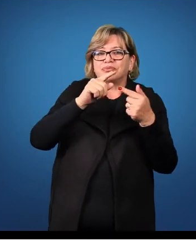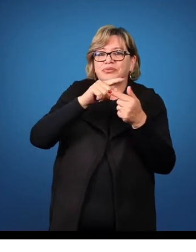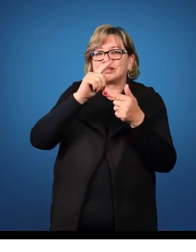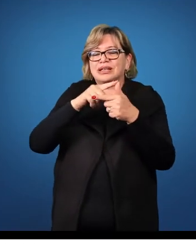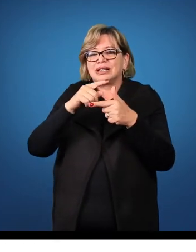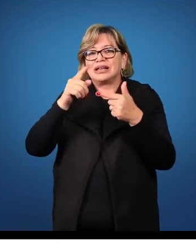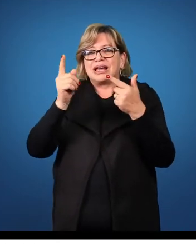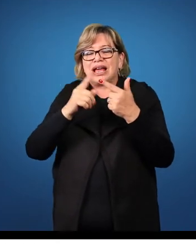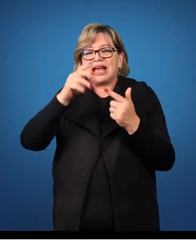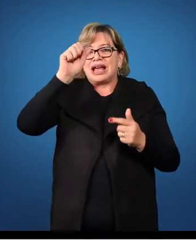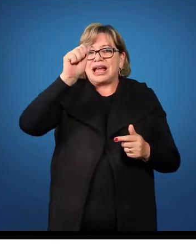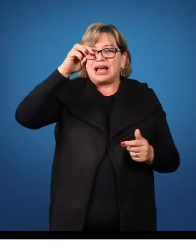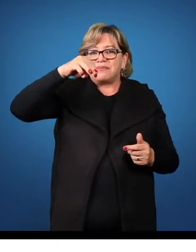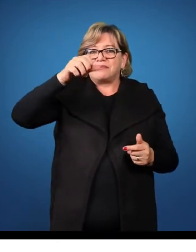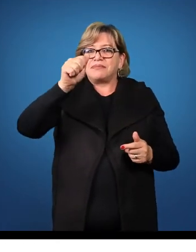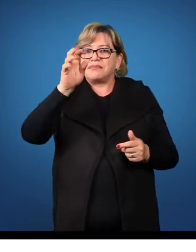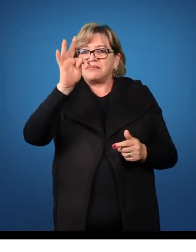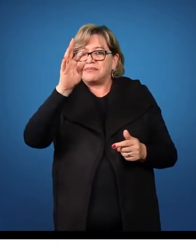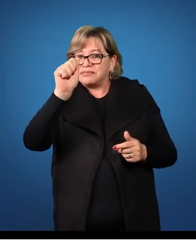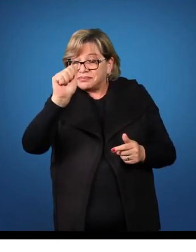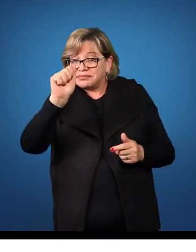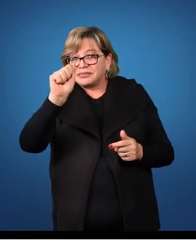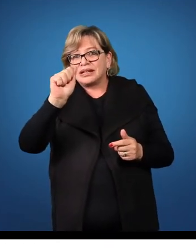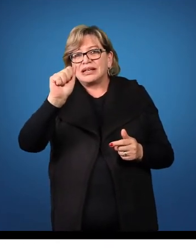estes.